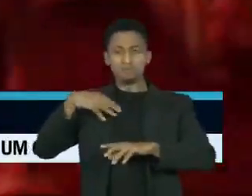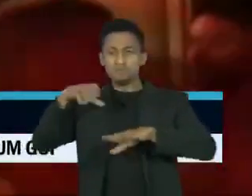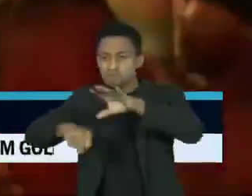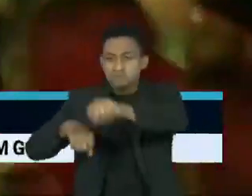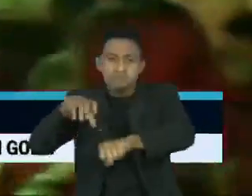frente a bares.